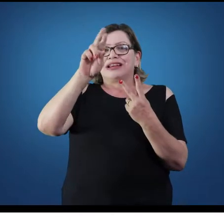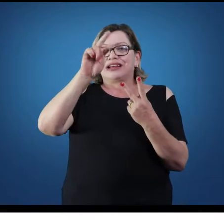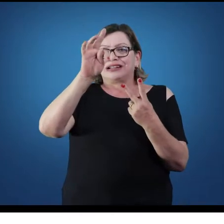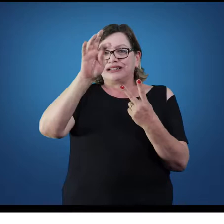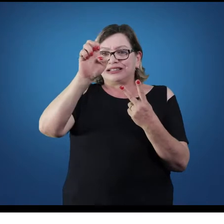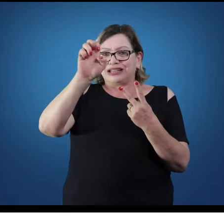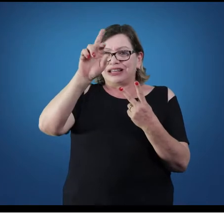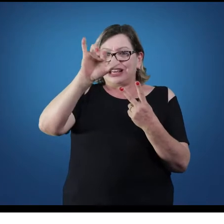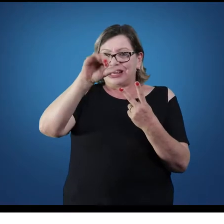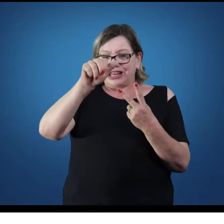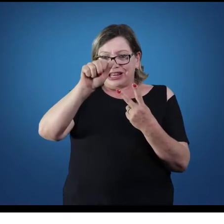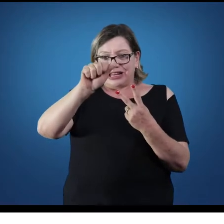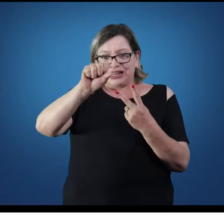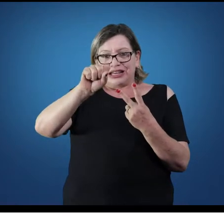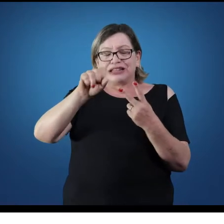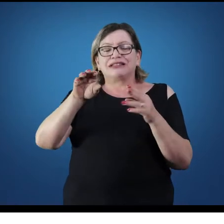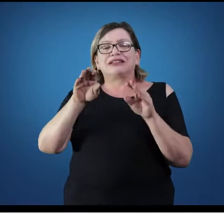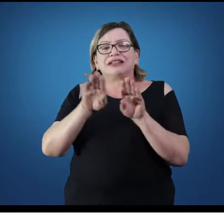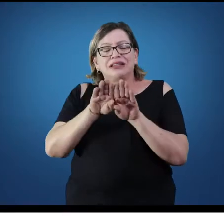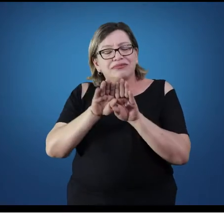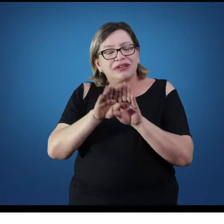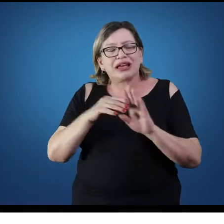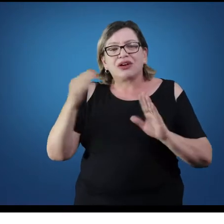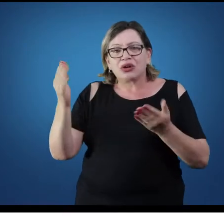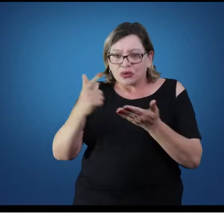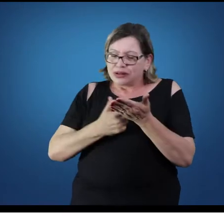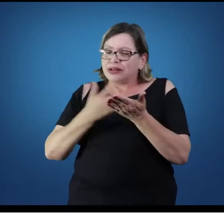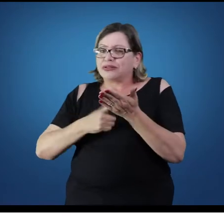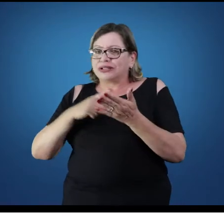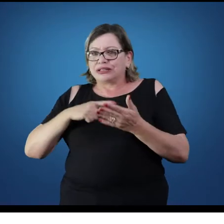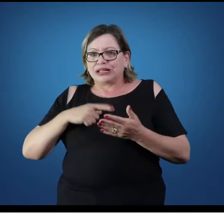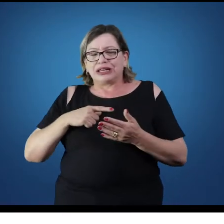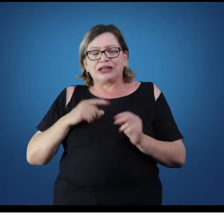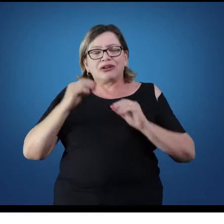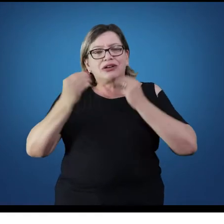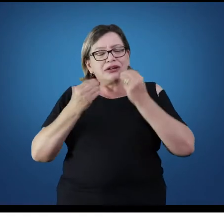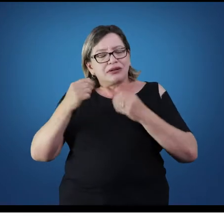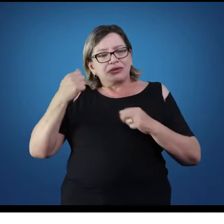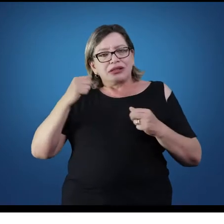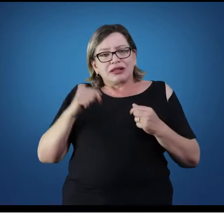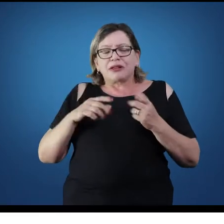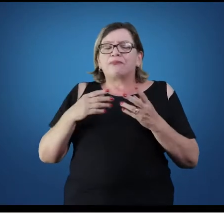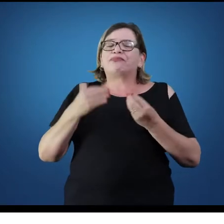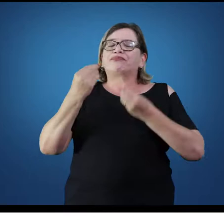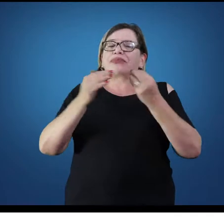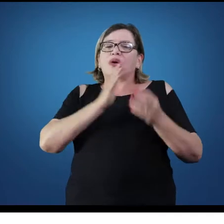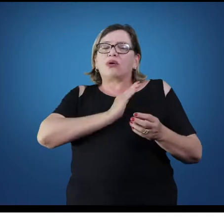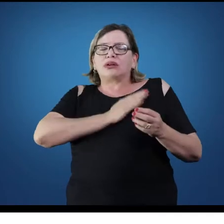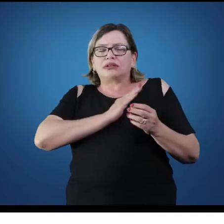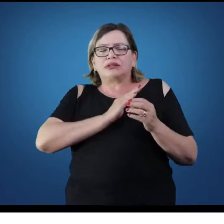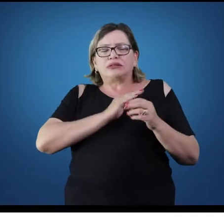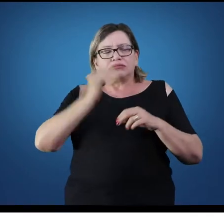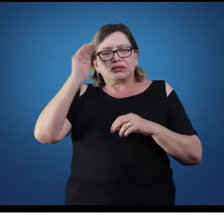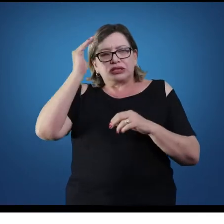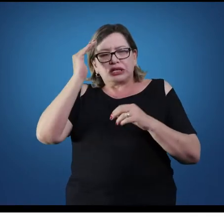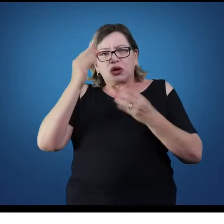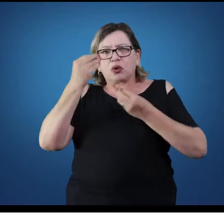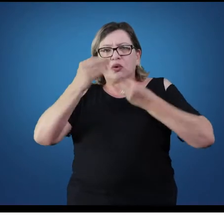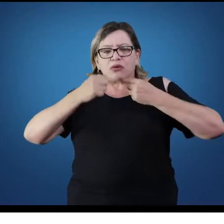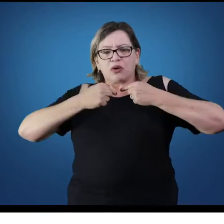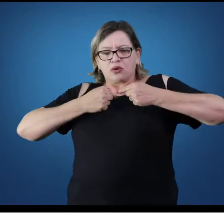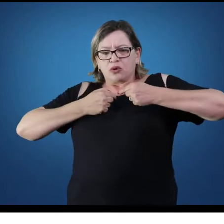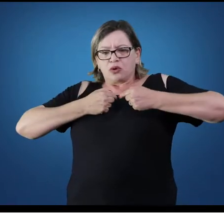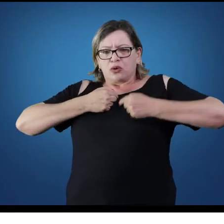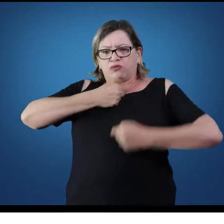esses componentes. Por exemplo, aqui o coração, compreender a grande e pequena circulação, o papel do átrio